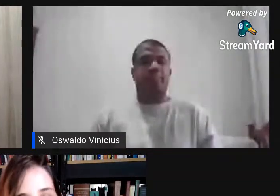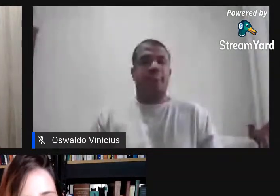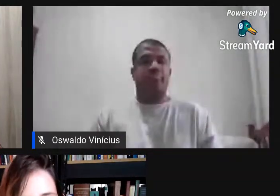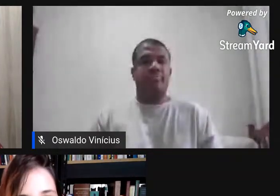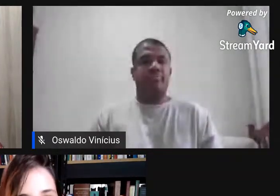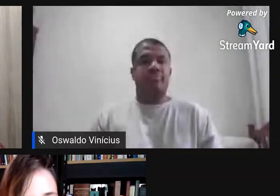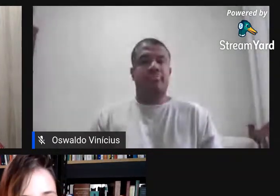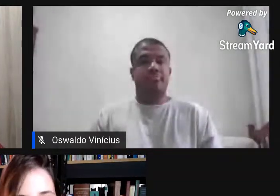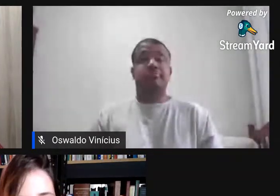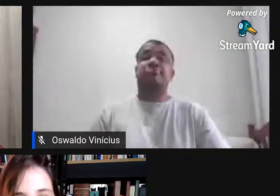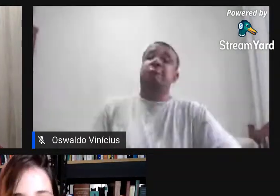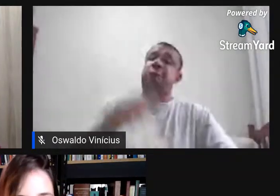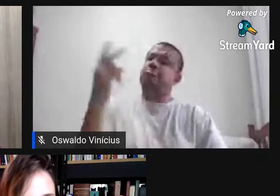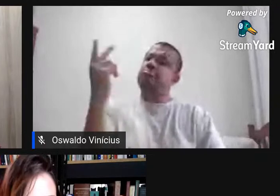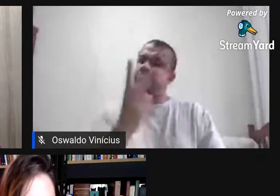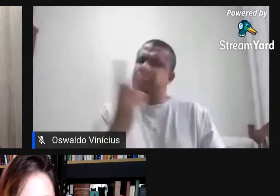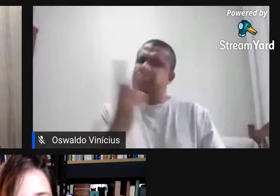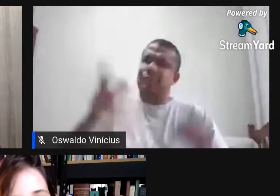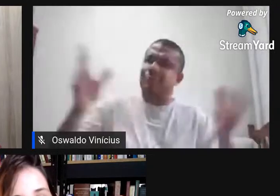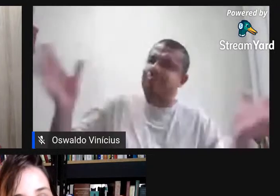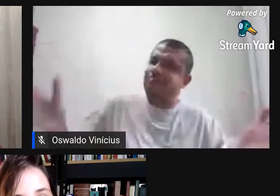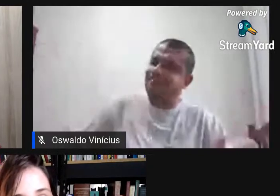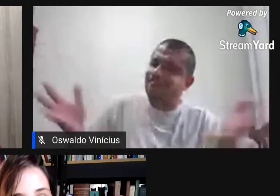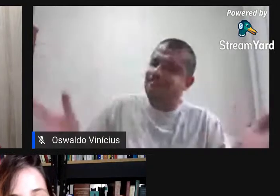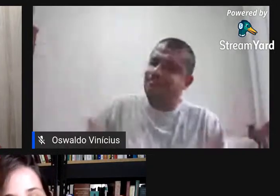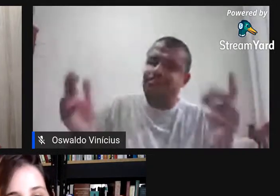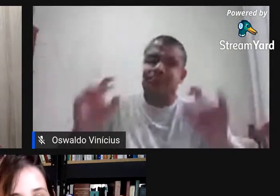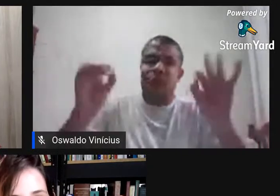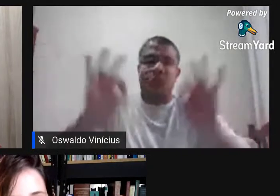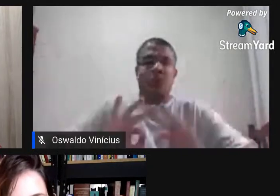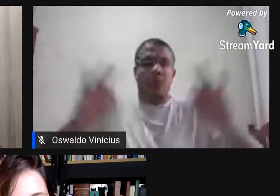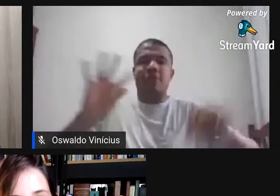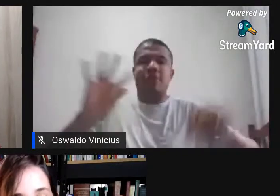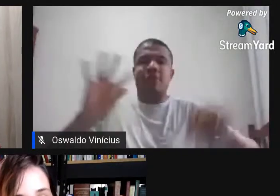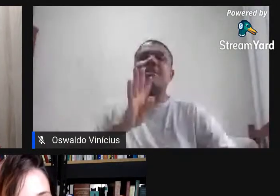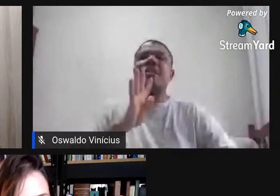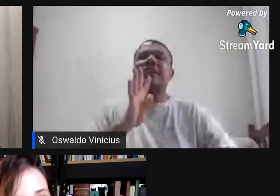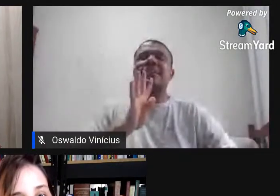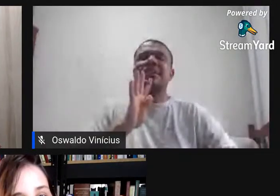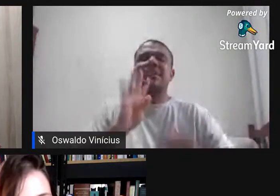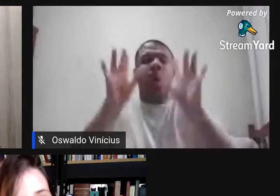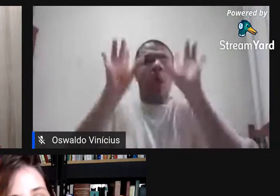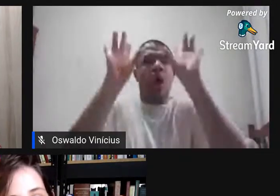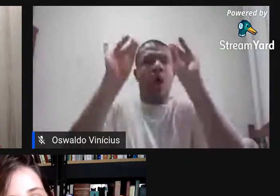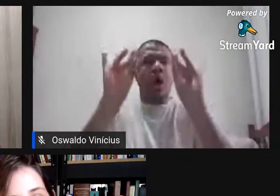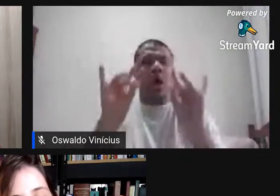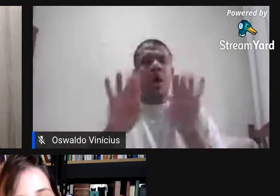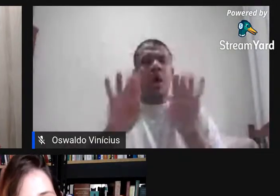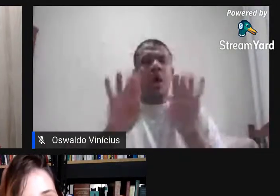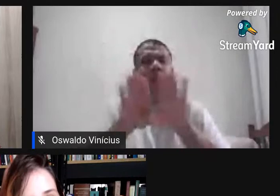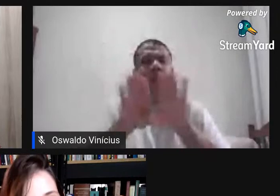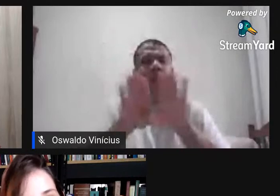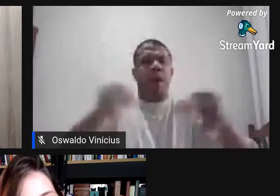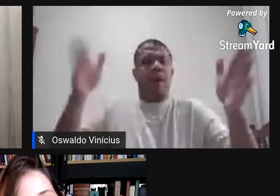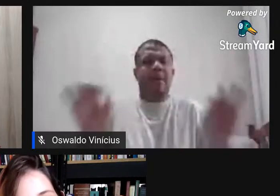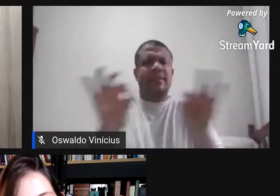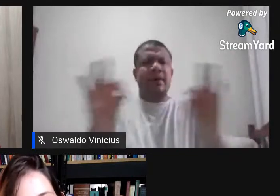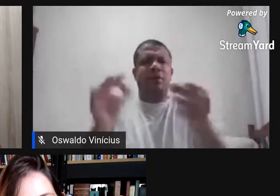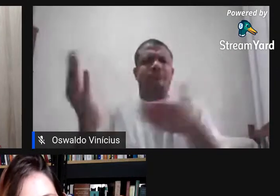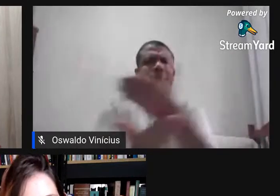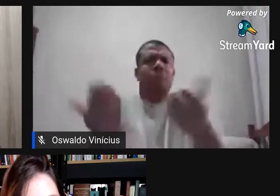proativas, e elas fizeram parte de todo o processo dos mediadores, né, durante o colóquio.